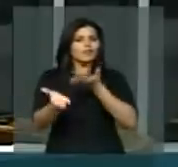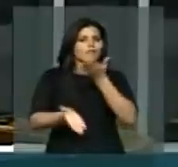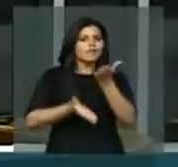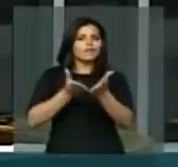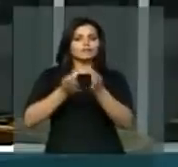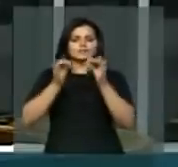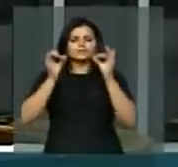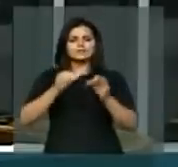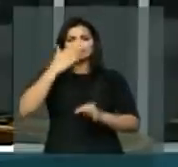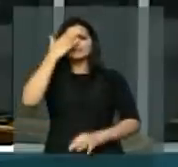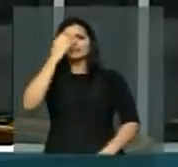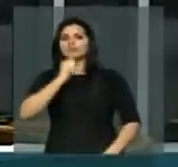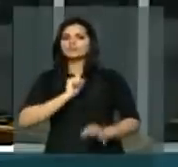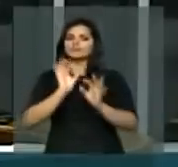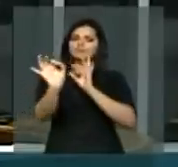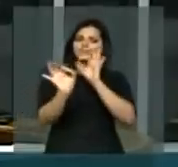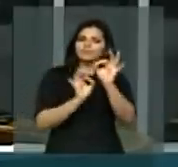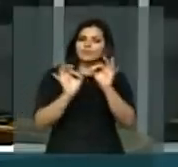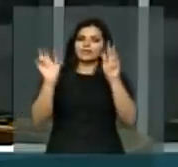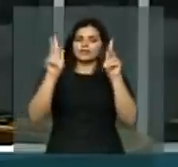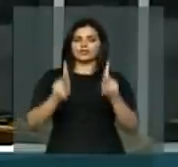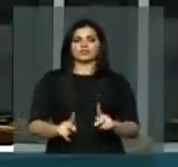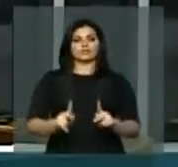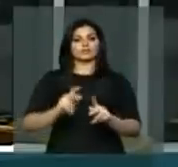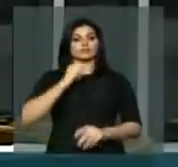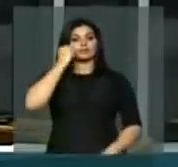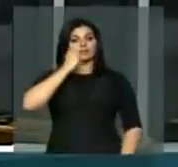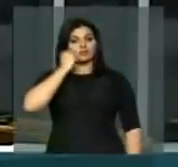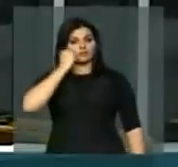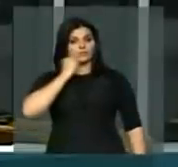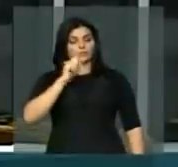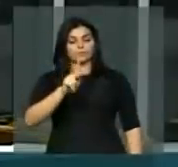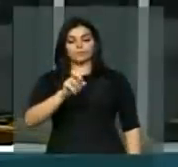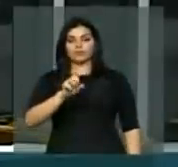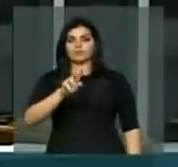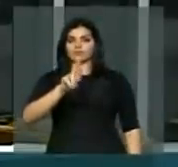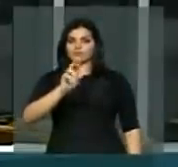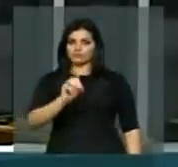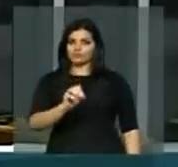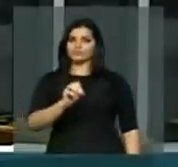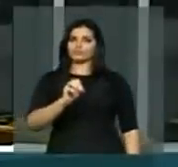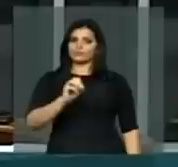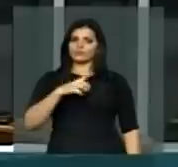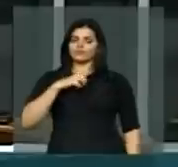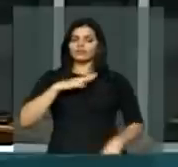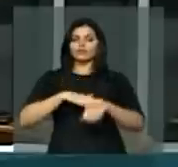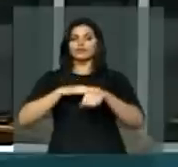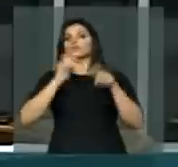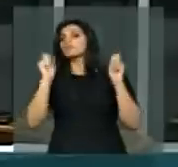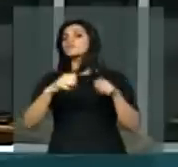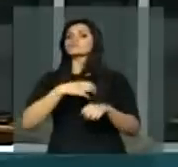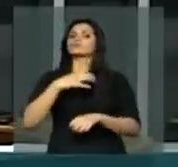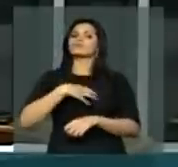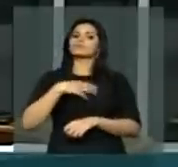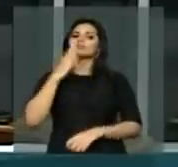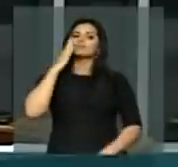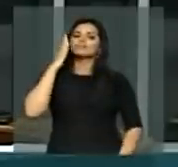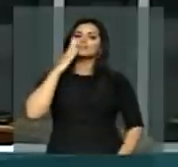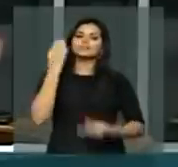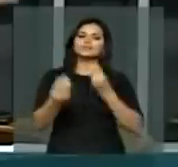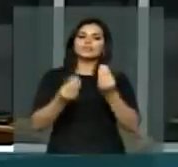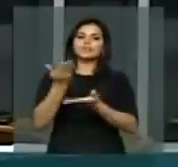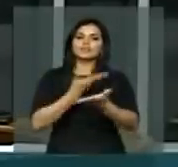sábia, condução equilibrada do senador Pedro Taques, a condição de ouvir a sociedade,